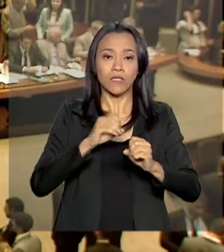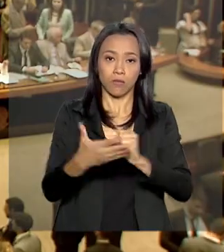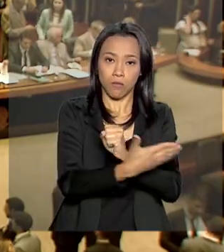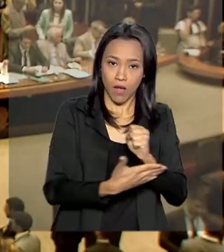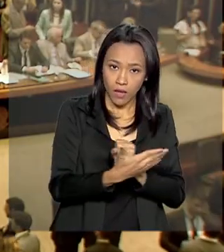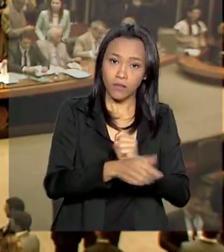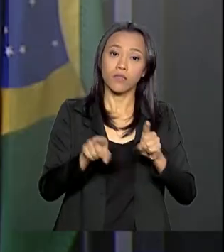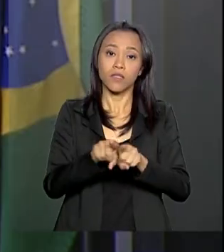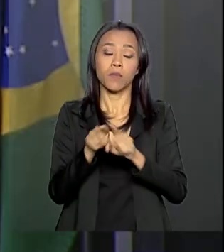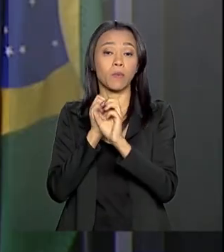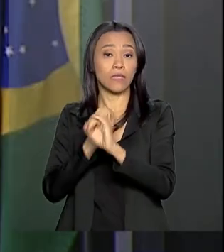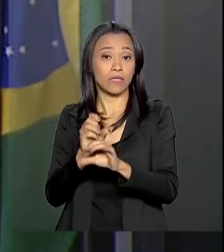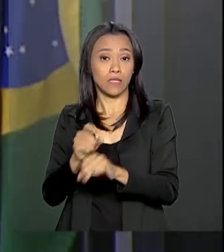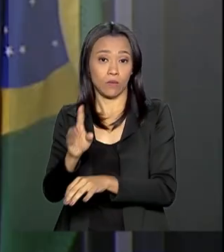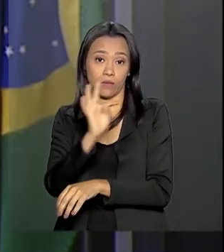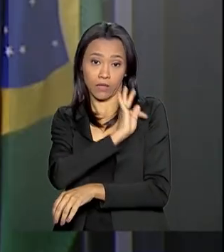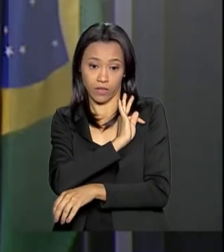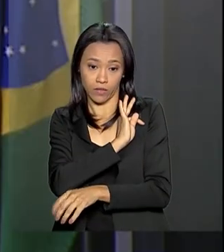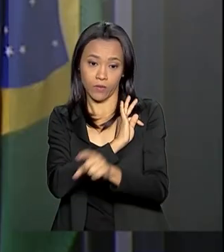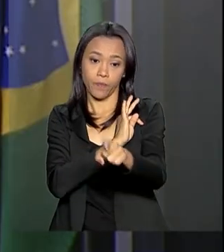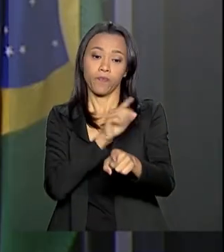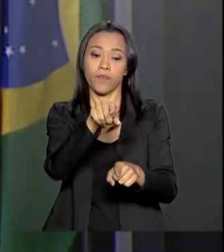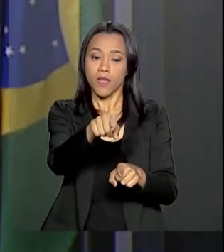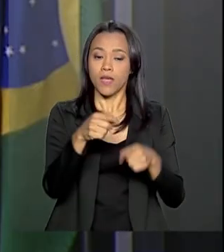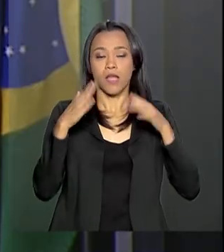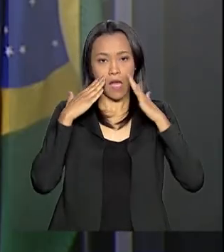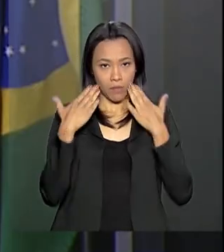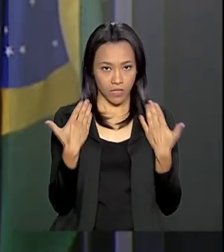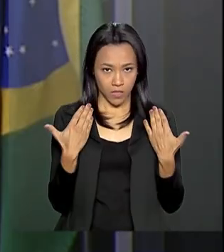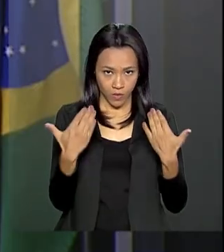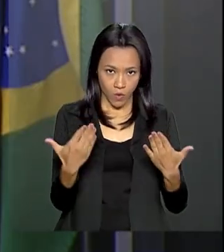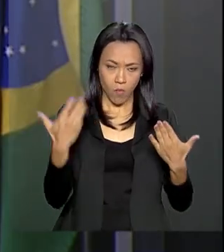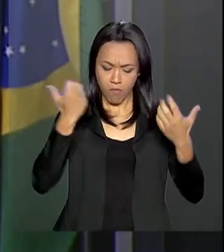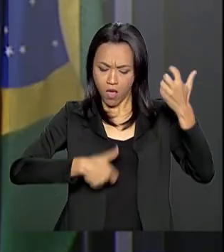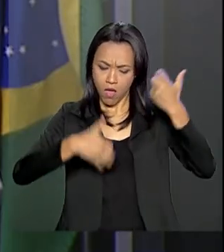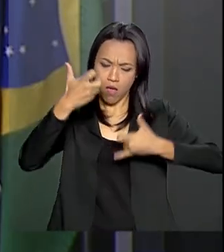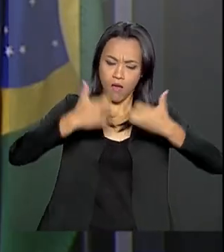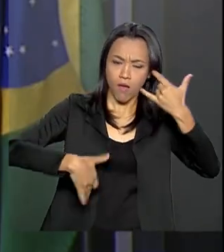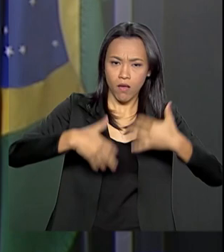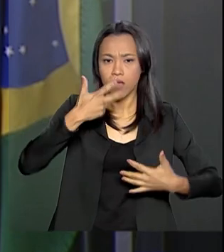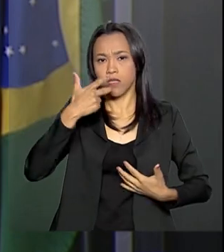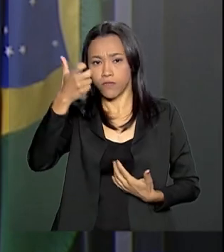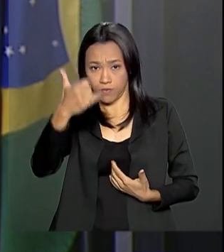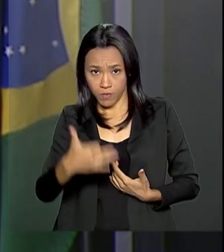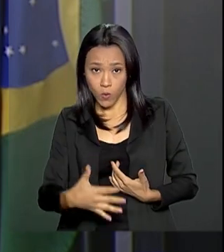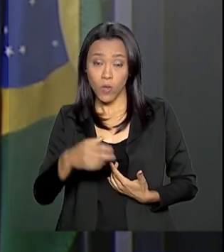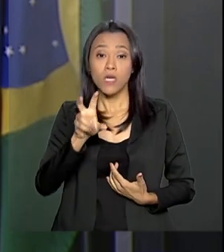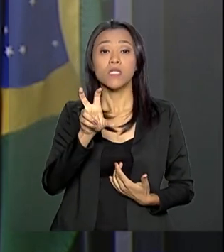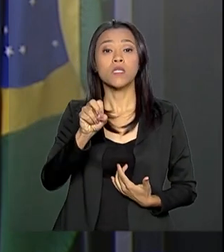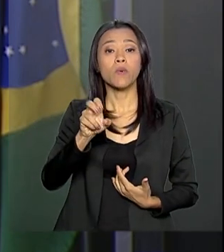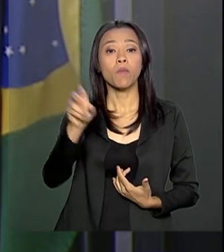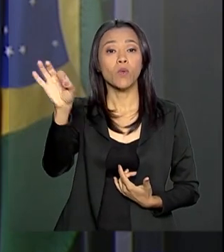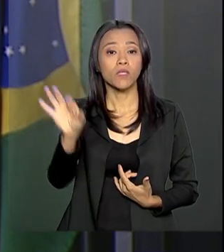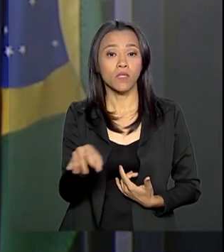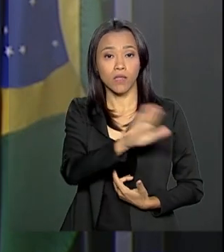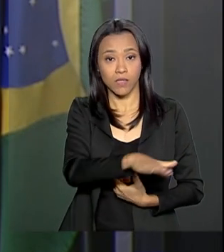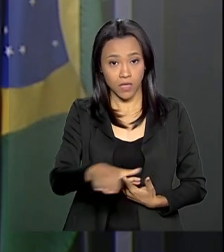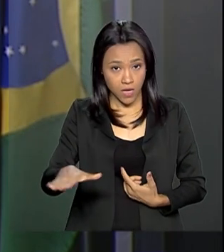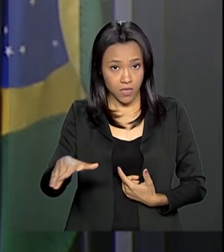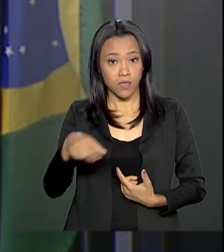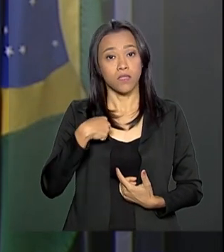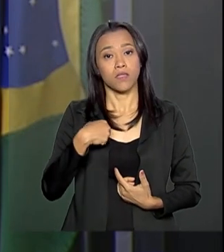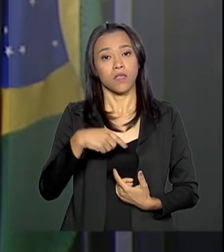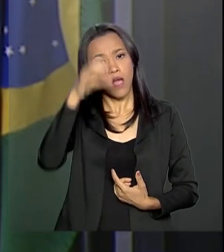ensino técnico. Durante a apresentação aos deputados, Weintraub citou que 50% das crianças passam pelo ensino